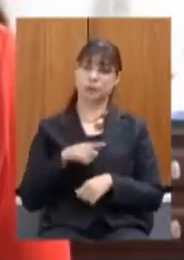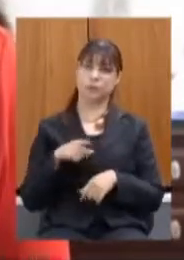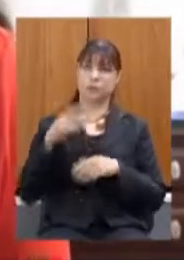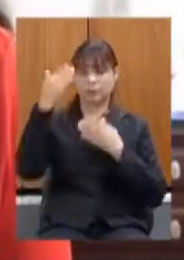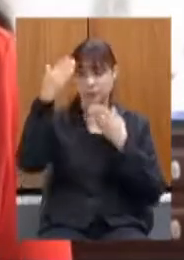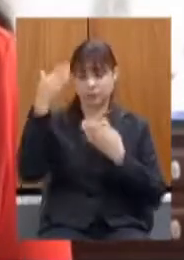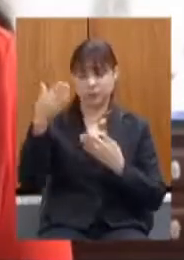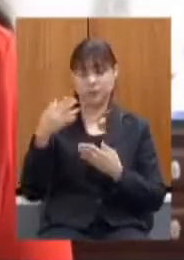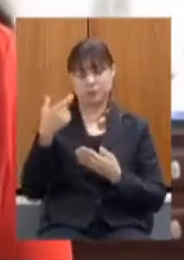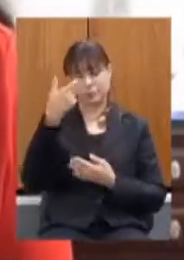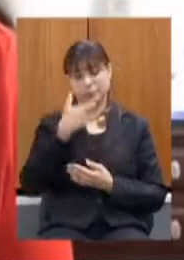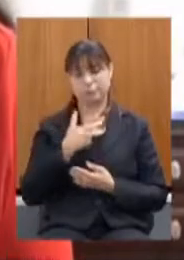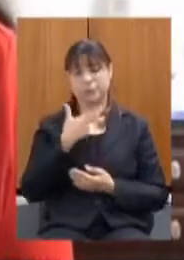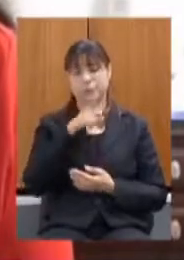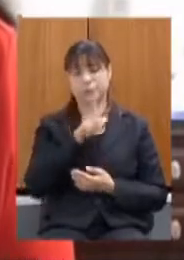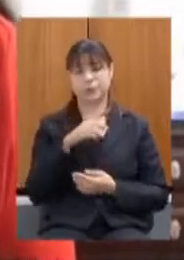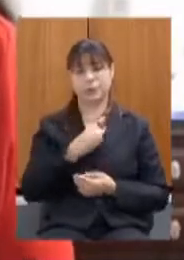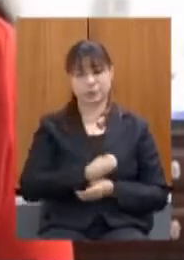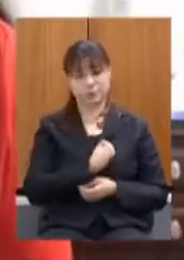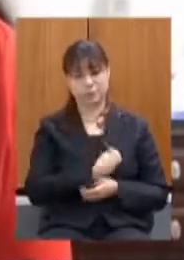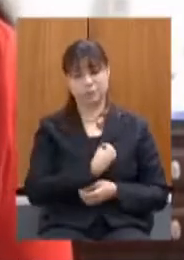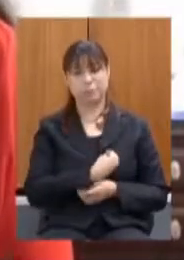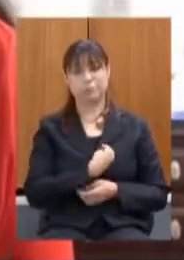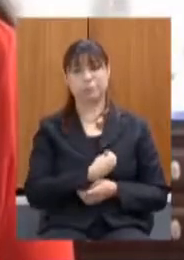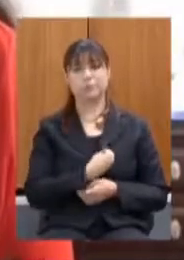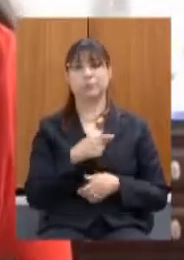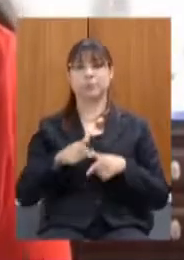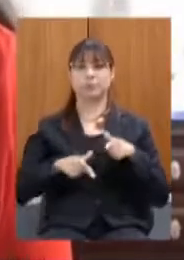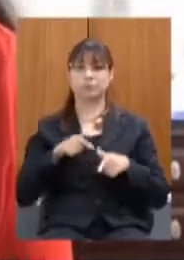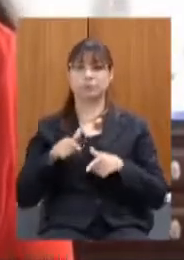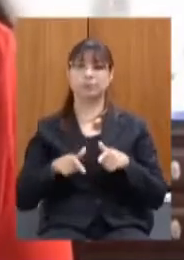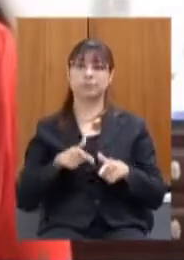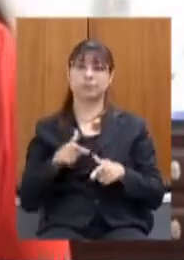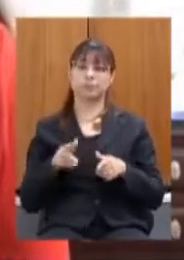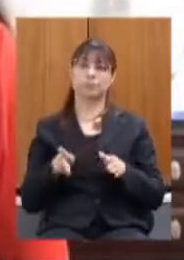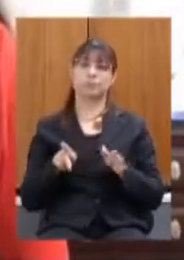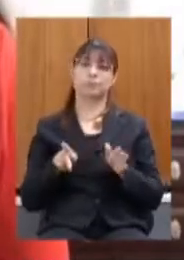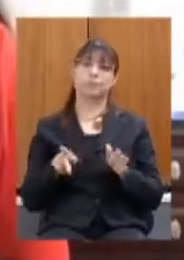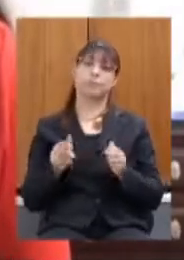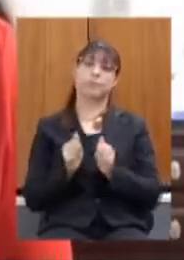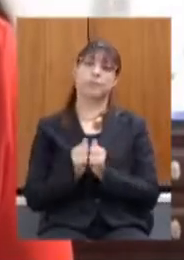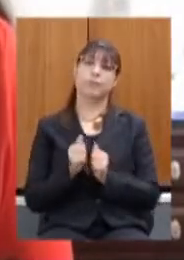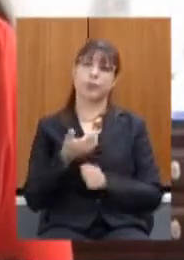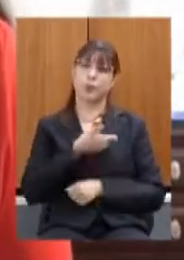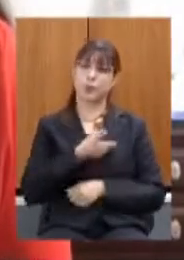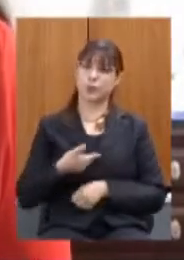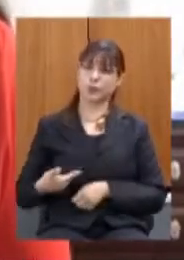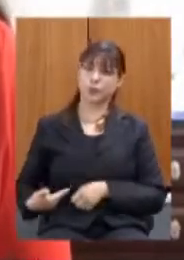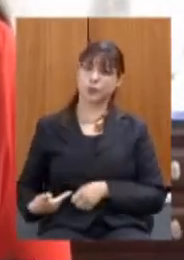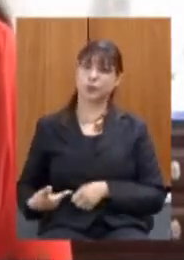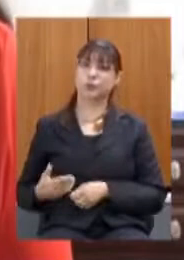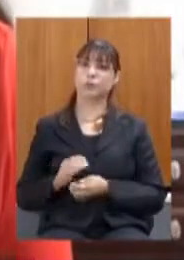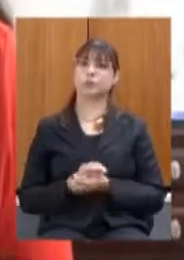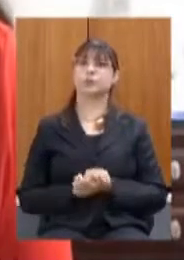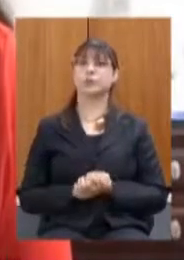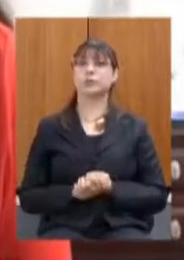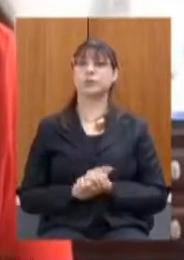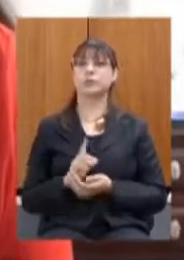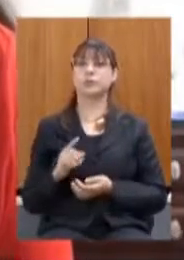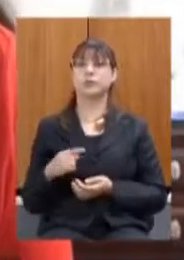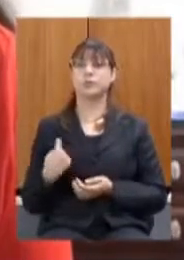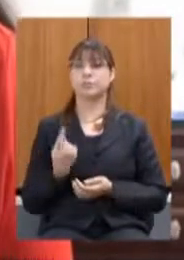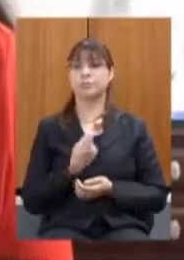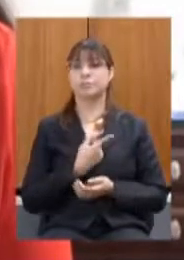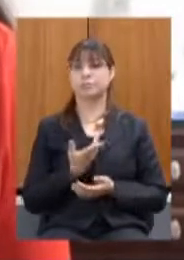participar ativamente dessas ações do governo que a gente tem total interesse mesmo